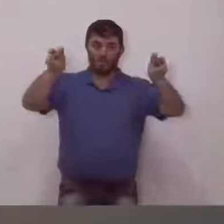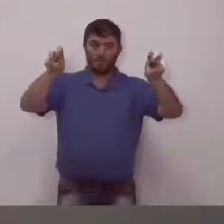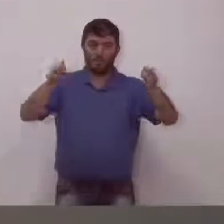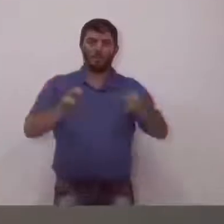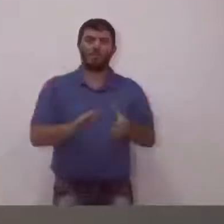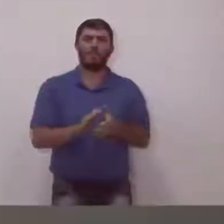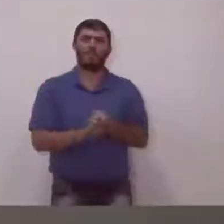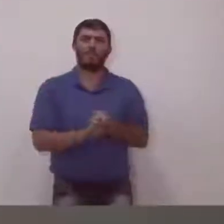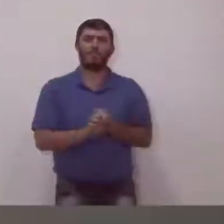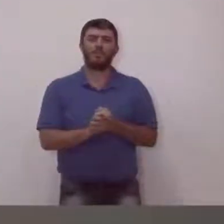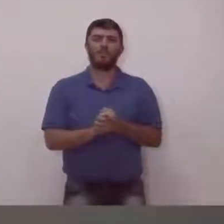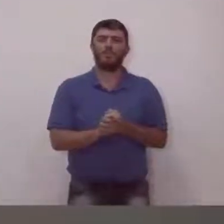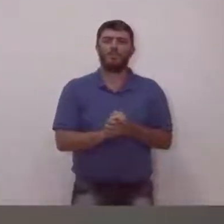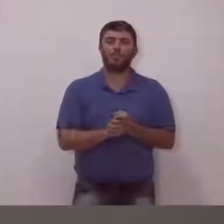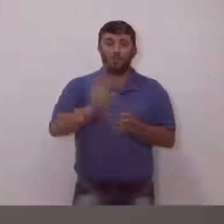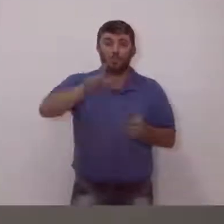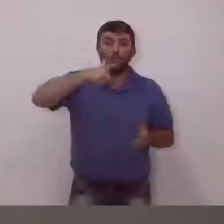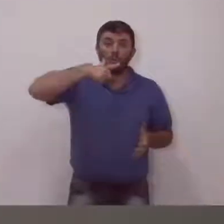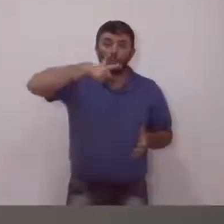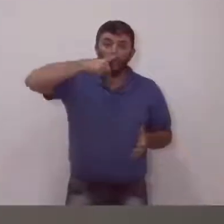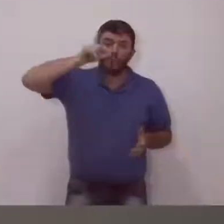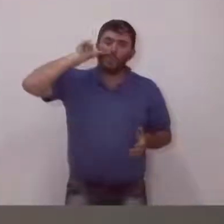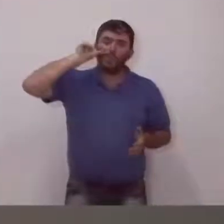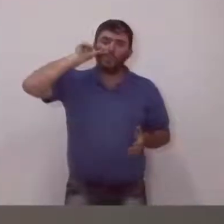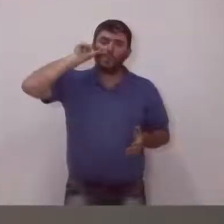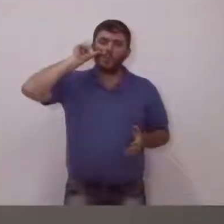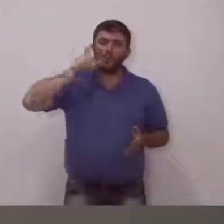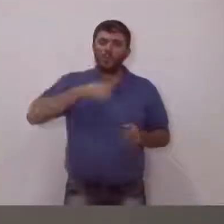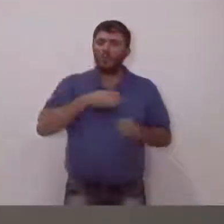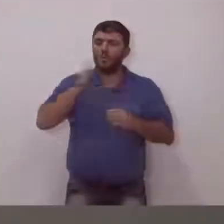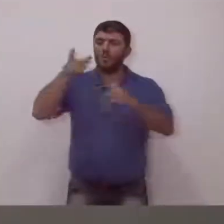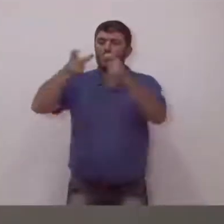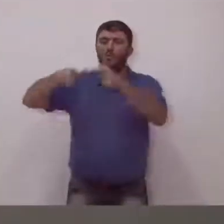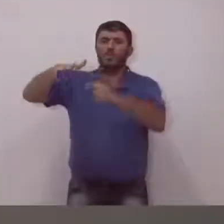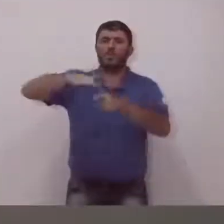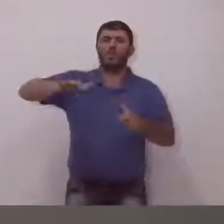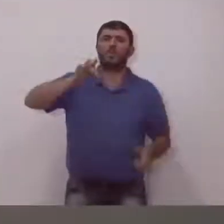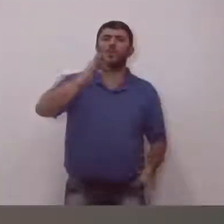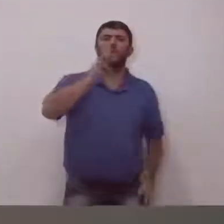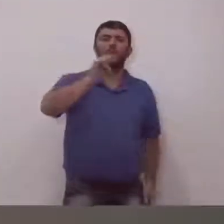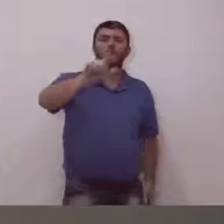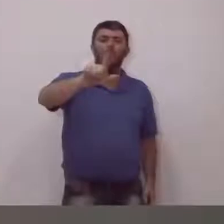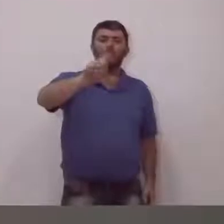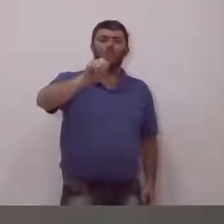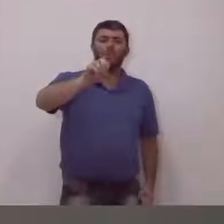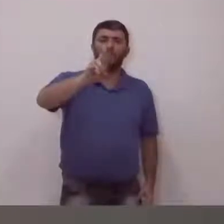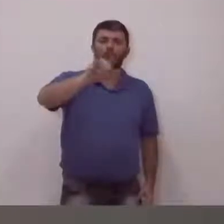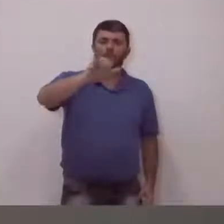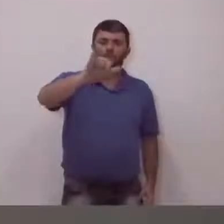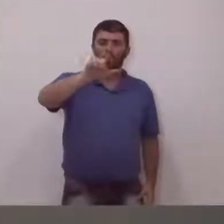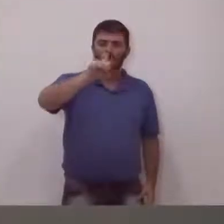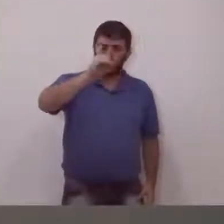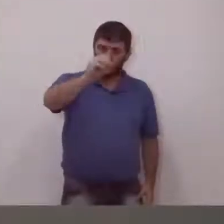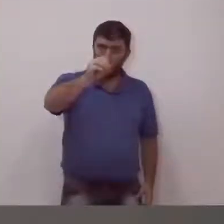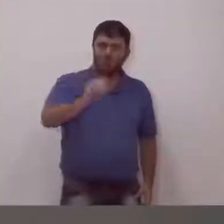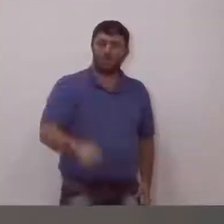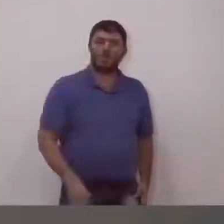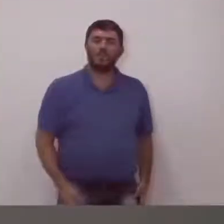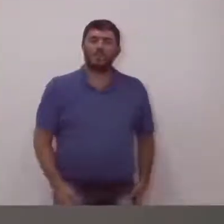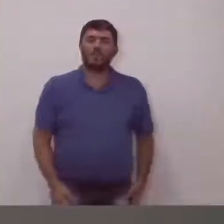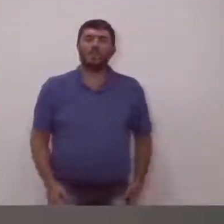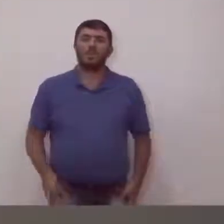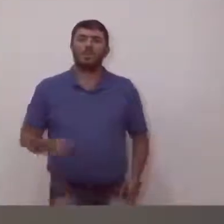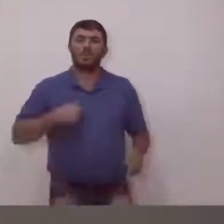Essa semana, ontem, eu estive na região do Florido, e quando nós falamos de esgoto, nós falamos de saúde pública.